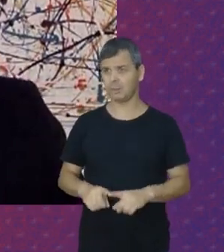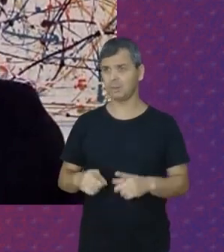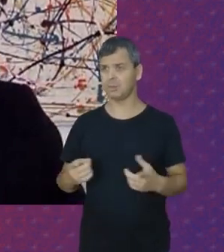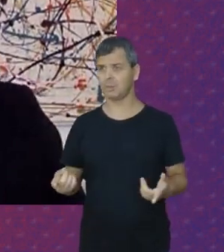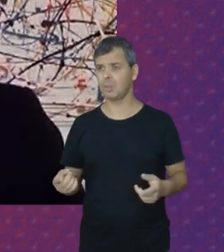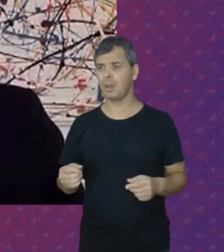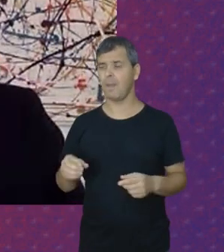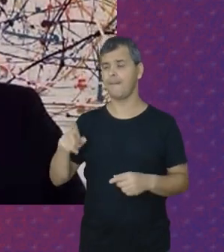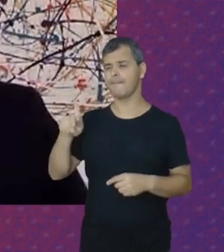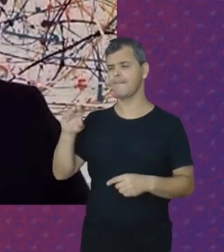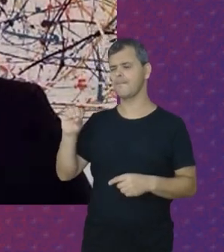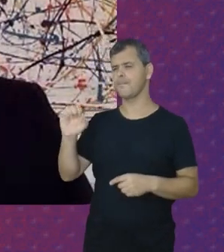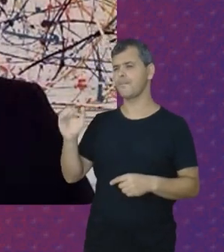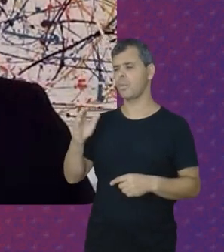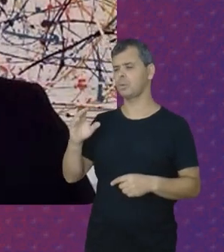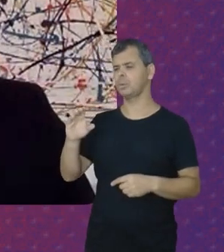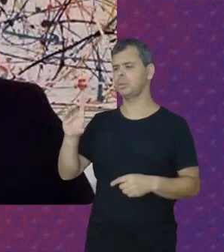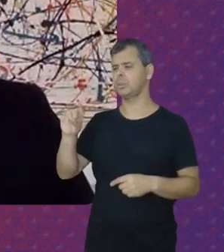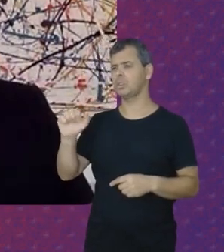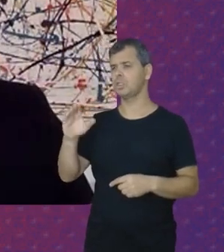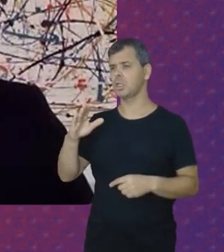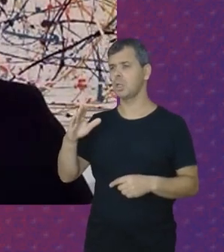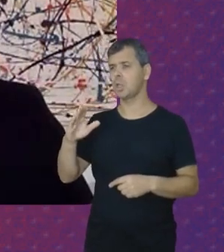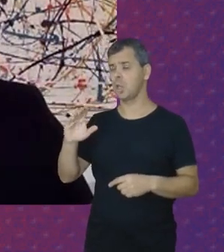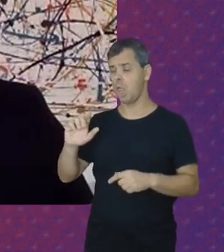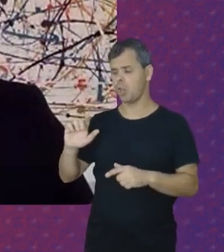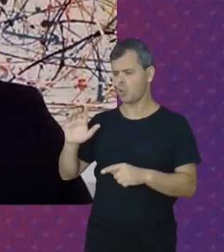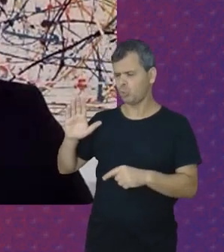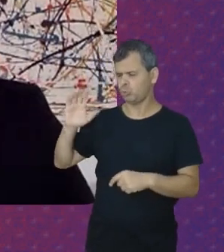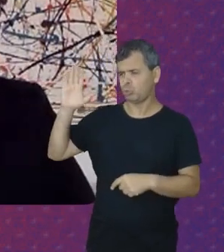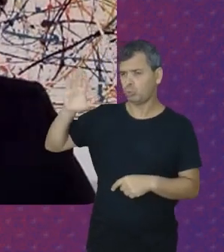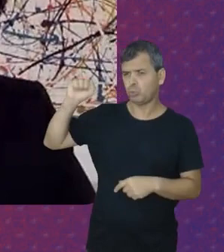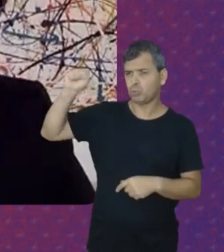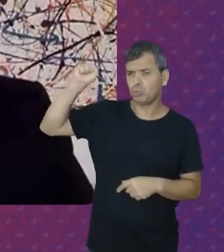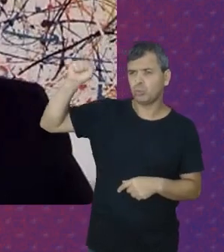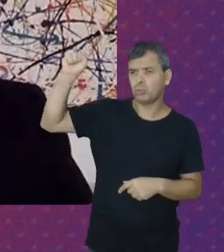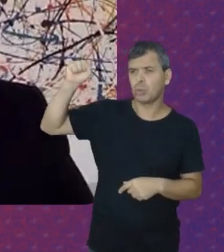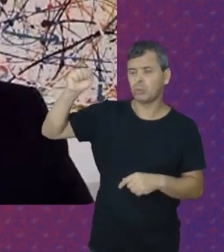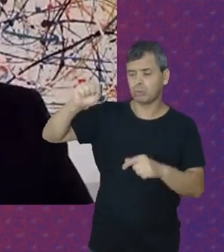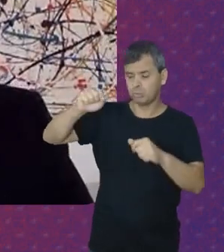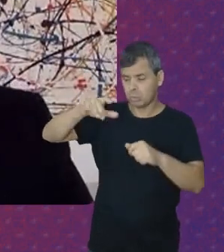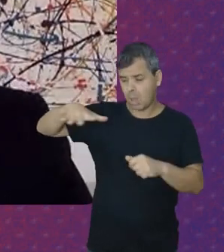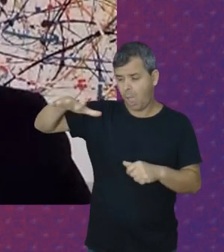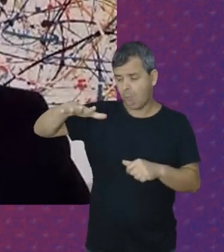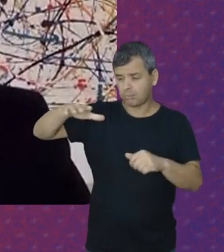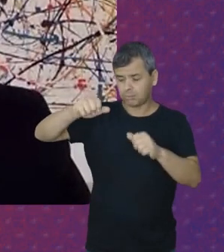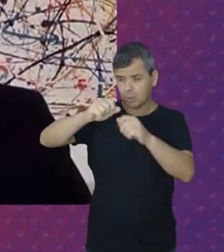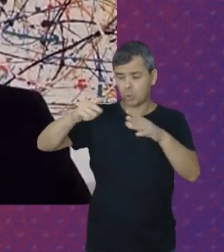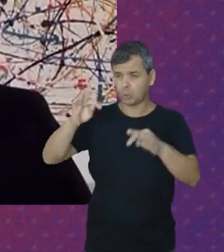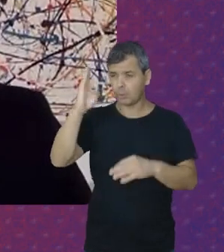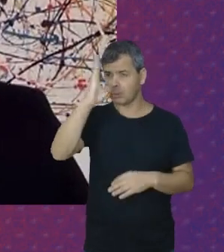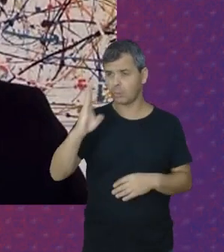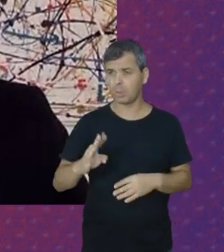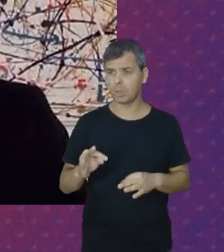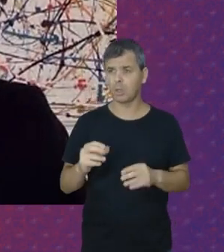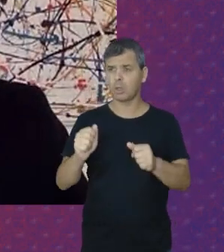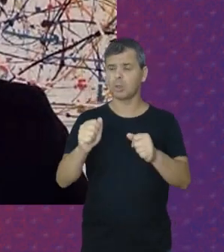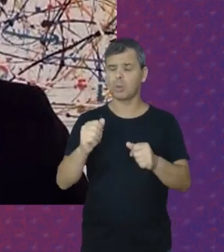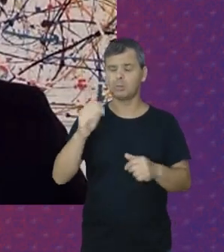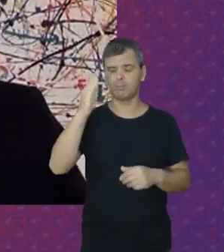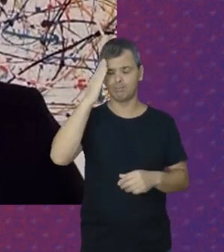Caldas Ela desempenhou Uma militância De abrangência Nacional Em torno Do